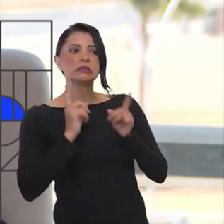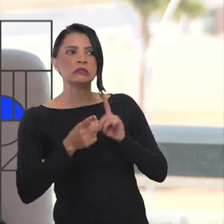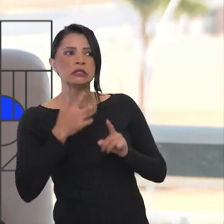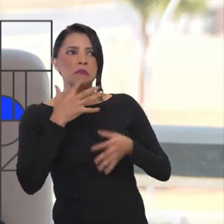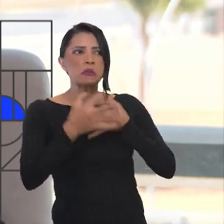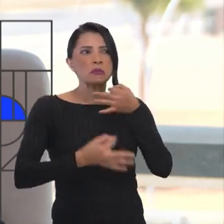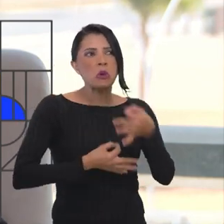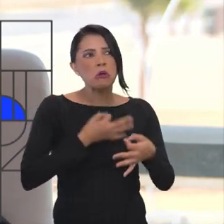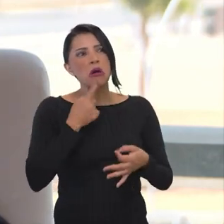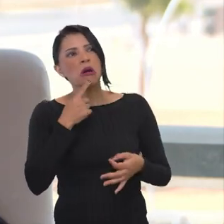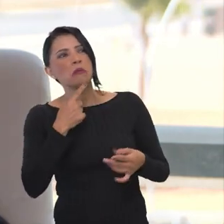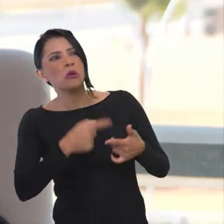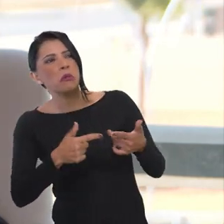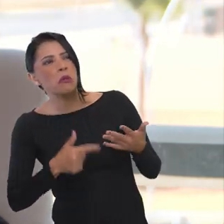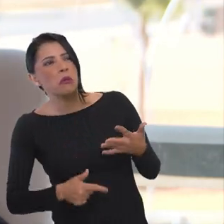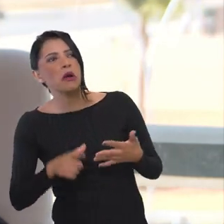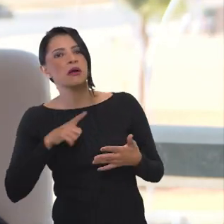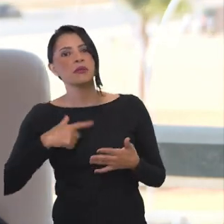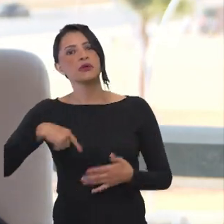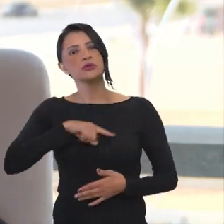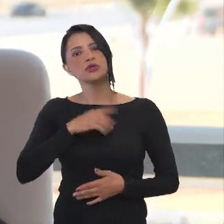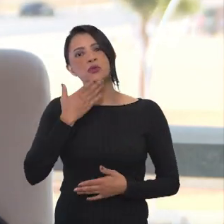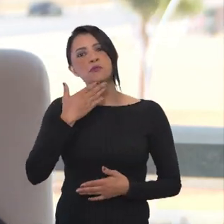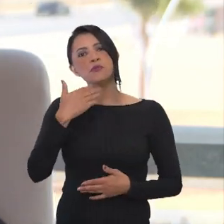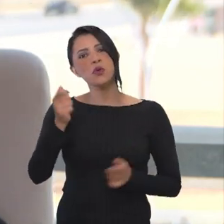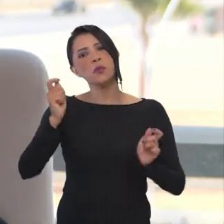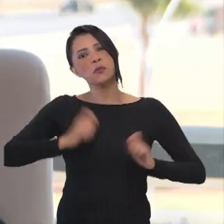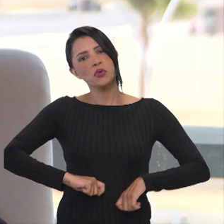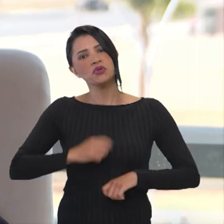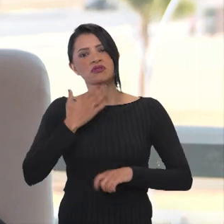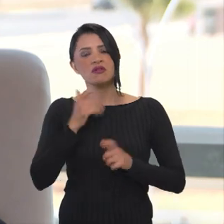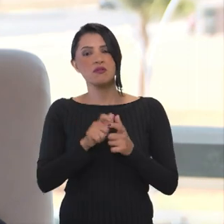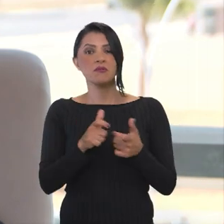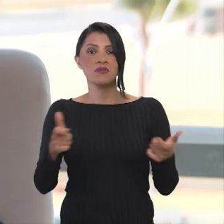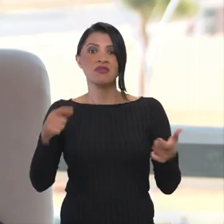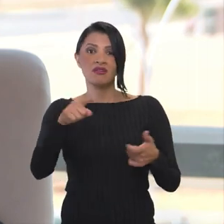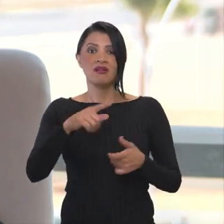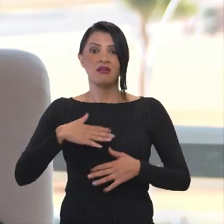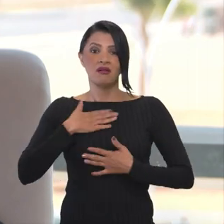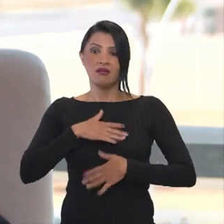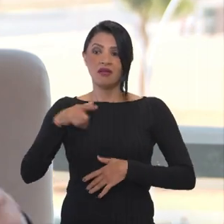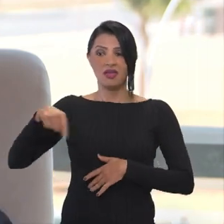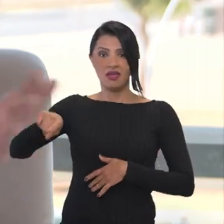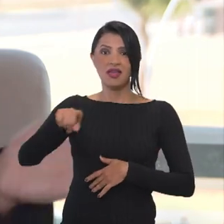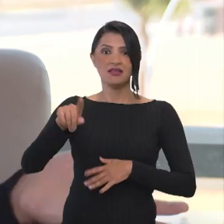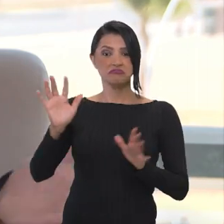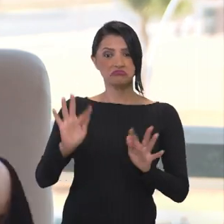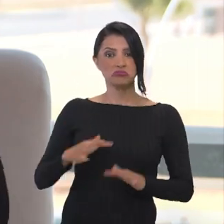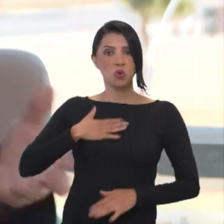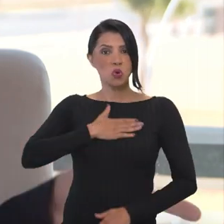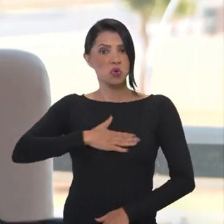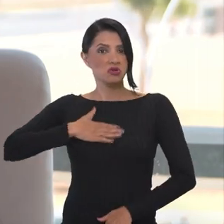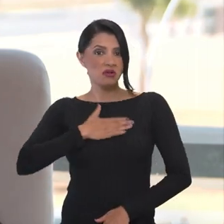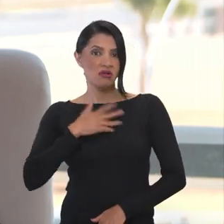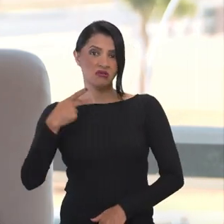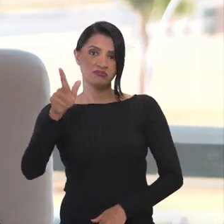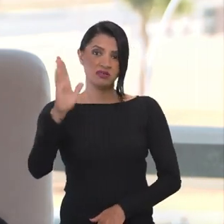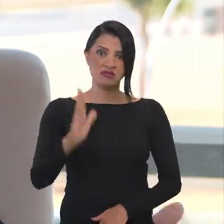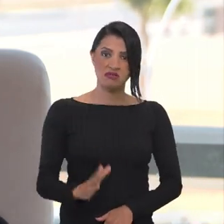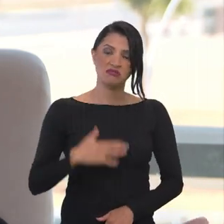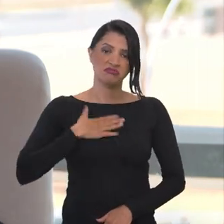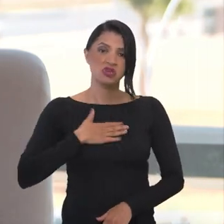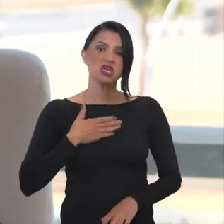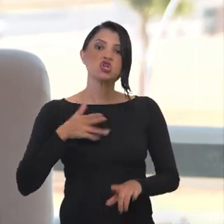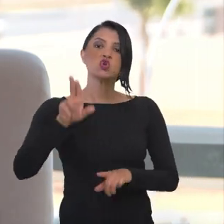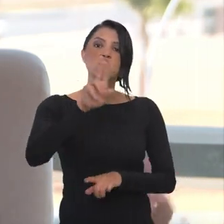o que ele vê de problema para a gente melhorar e poder aumentar até o grau de satisfação dos brasileiros e brasileiras